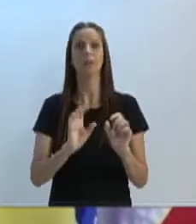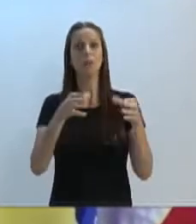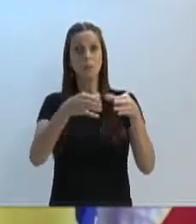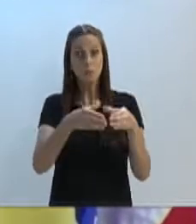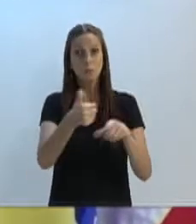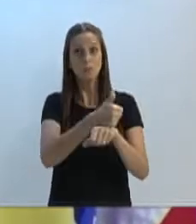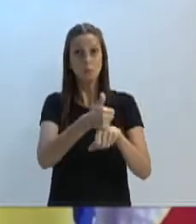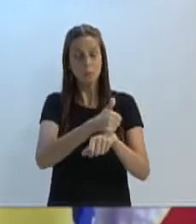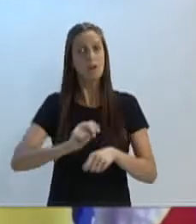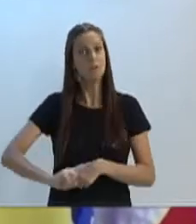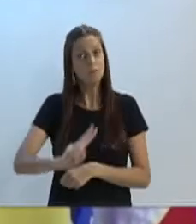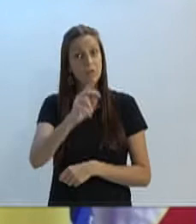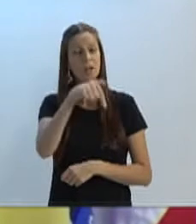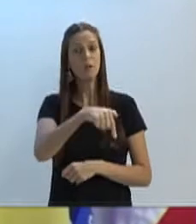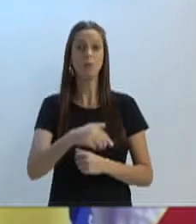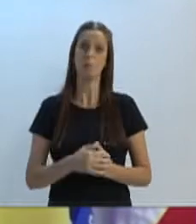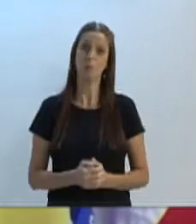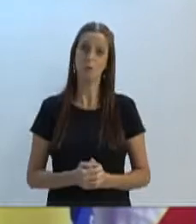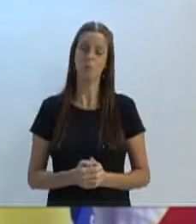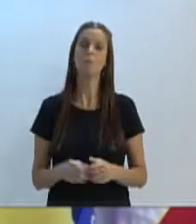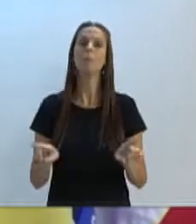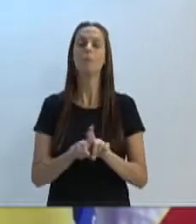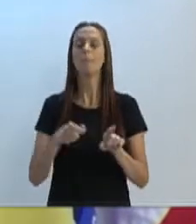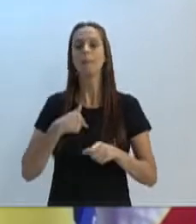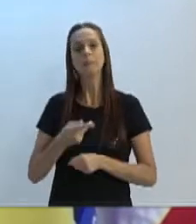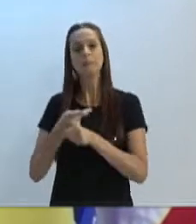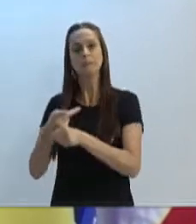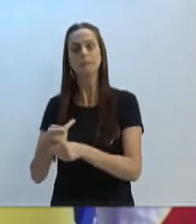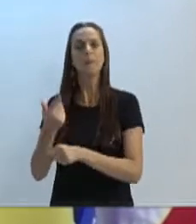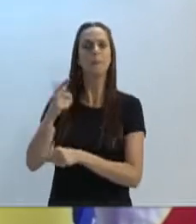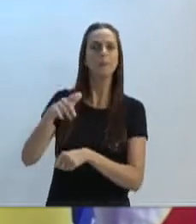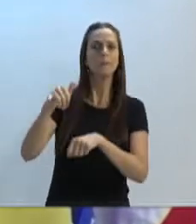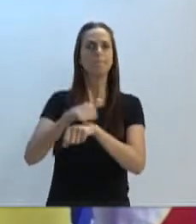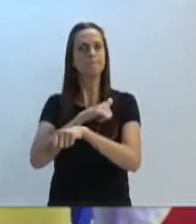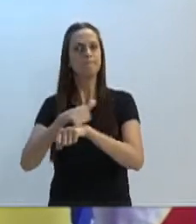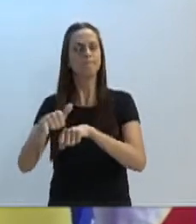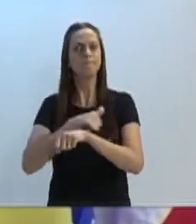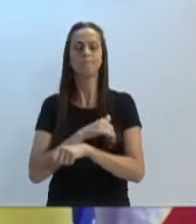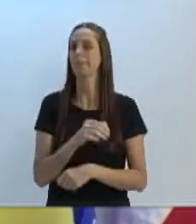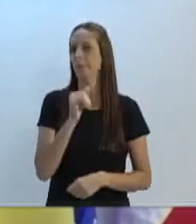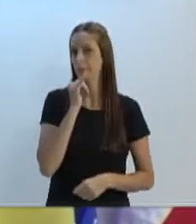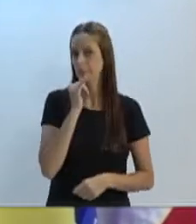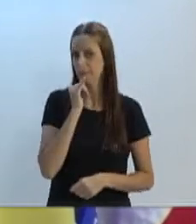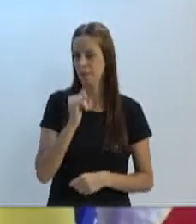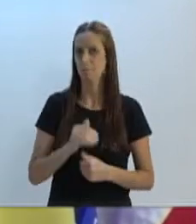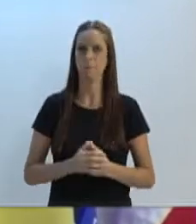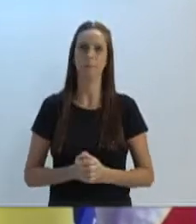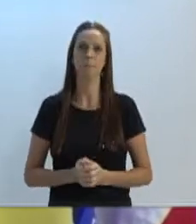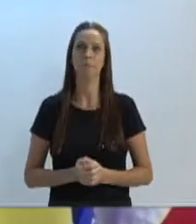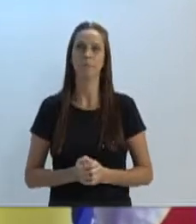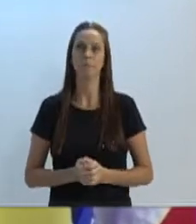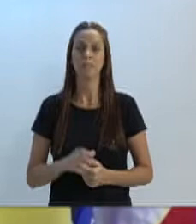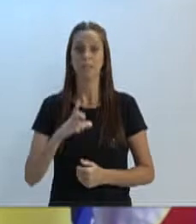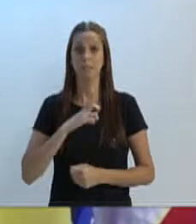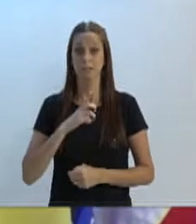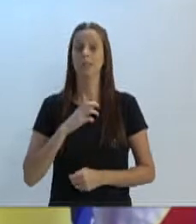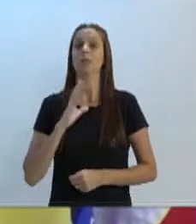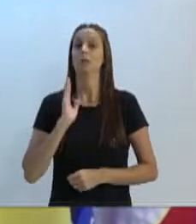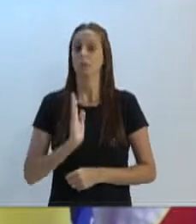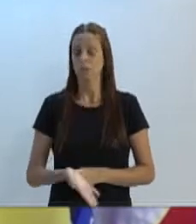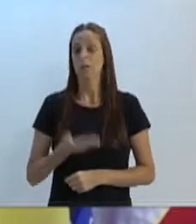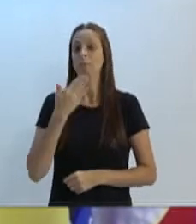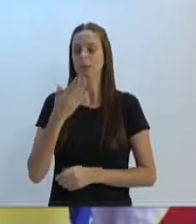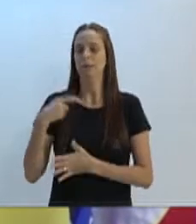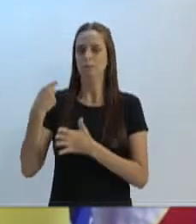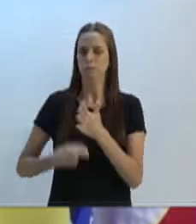público da segurança, e além disso eu tenho ido atrás de outras alternativas, como por exemplo, tenho pedido insistentemente,